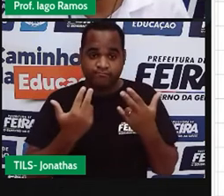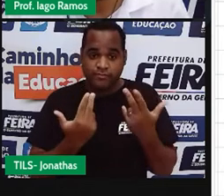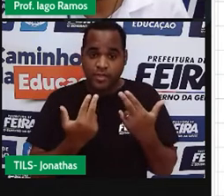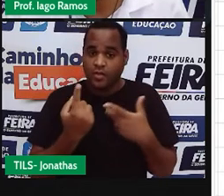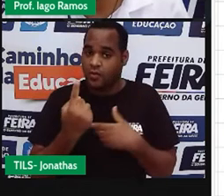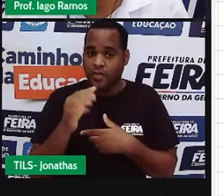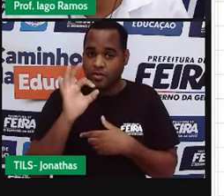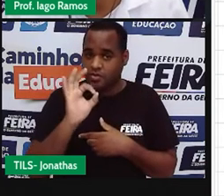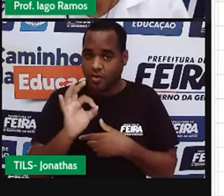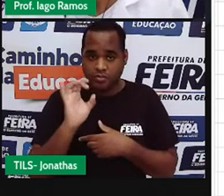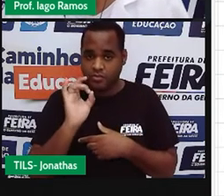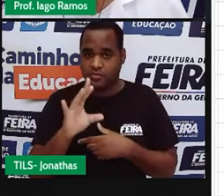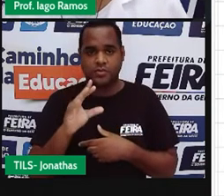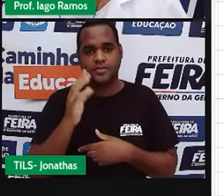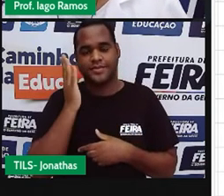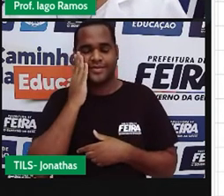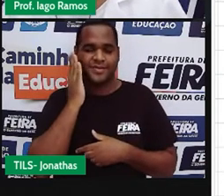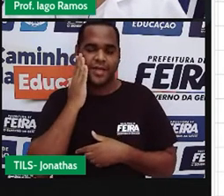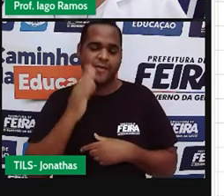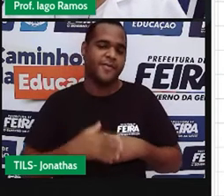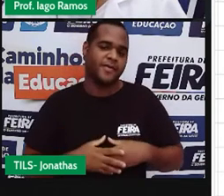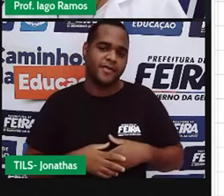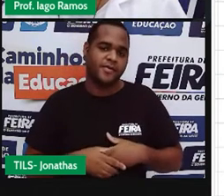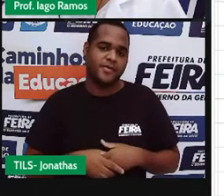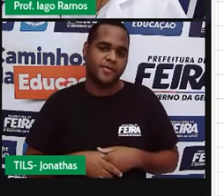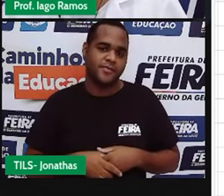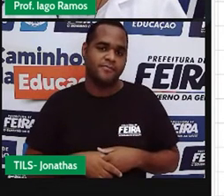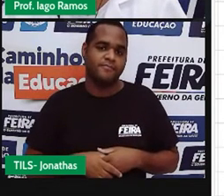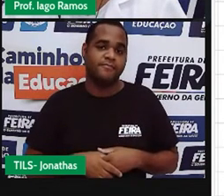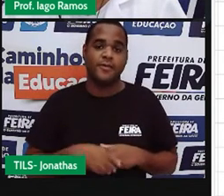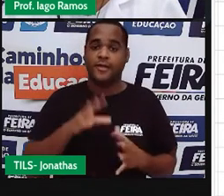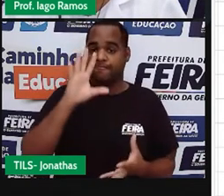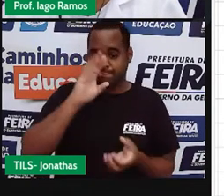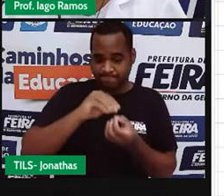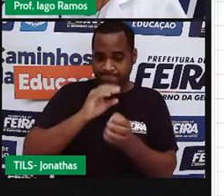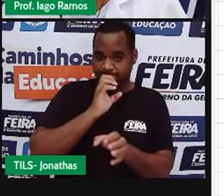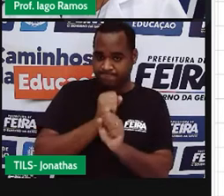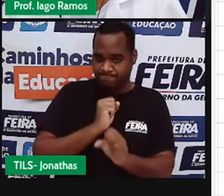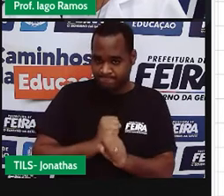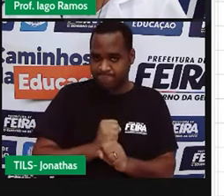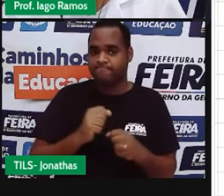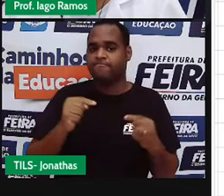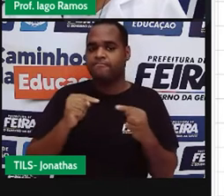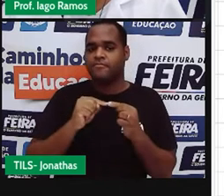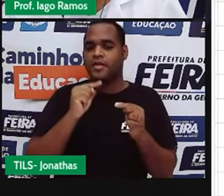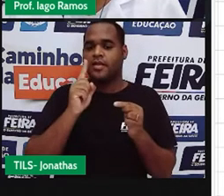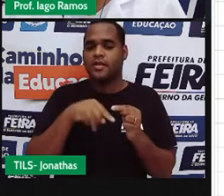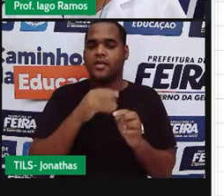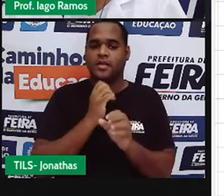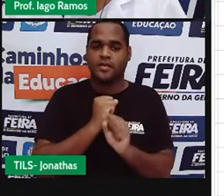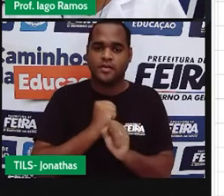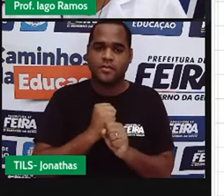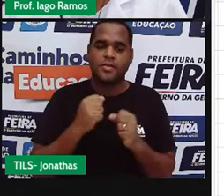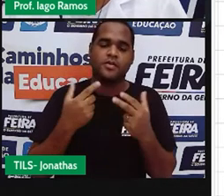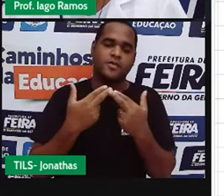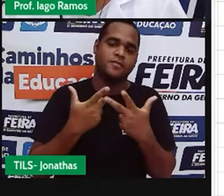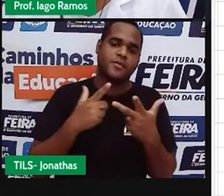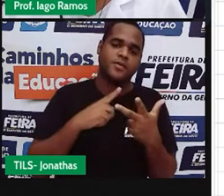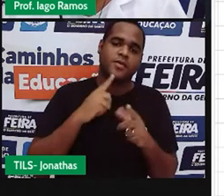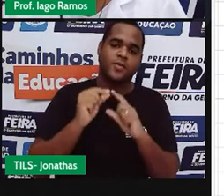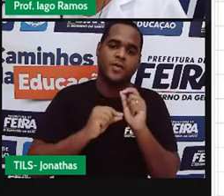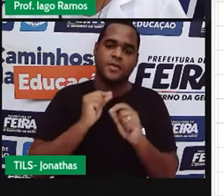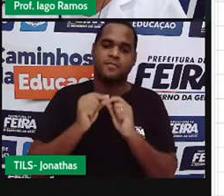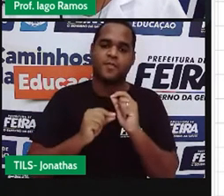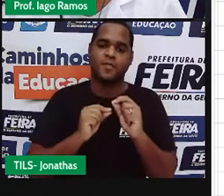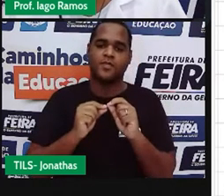saber. Vamos calcular essa distância, né? Vamos calcular aqui, ó. A